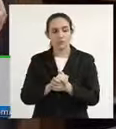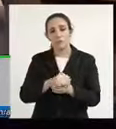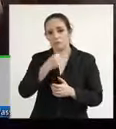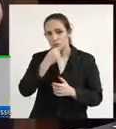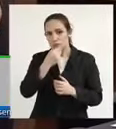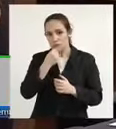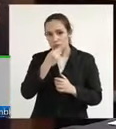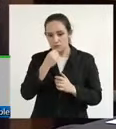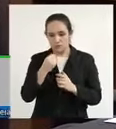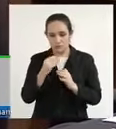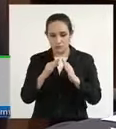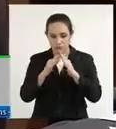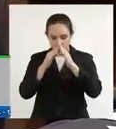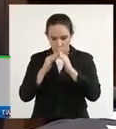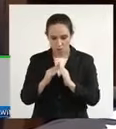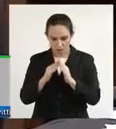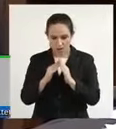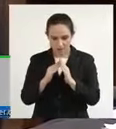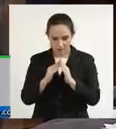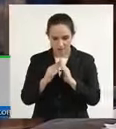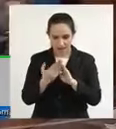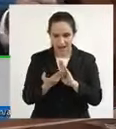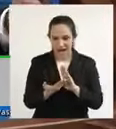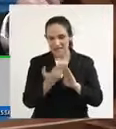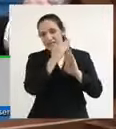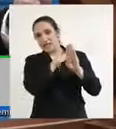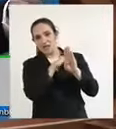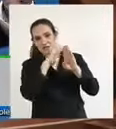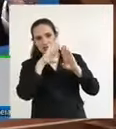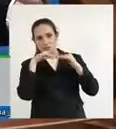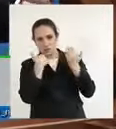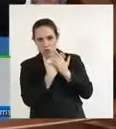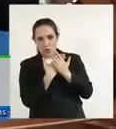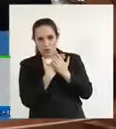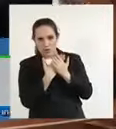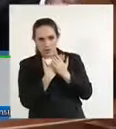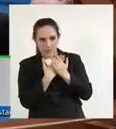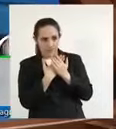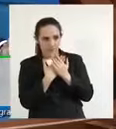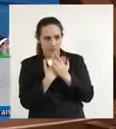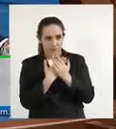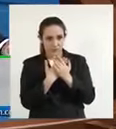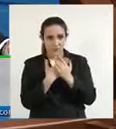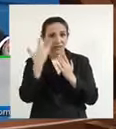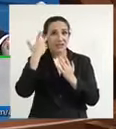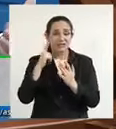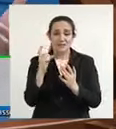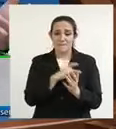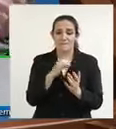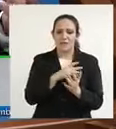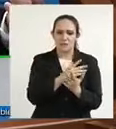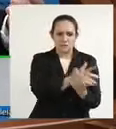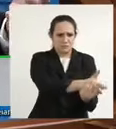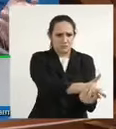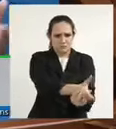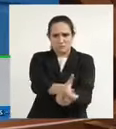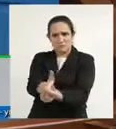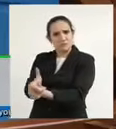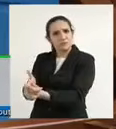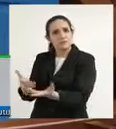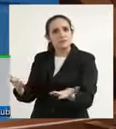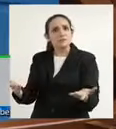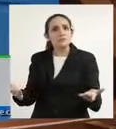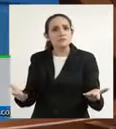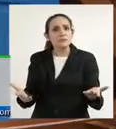muro da escola, no muro da casa dele, que dava na quadra da escola e começasse a metralhar todas as crianças. Então, você vê que ponto nós estamos